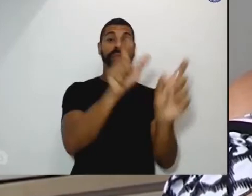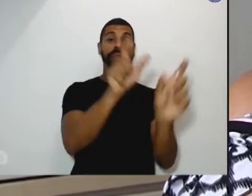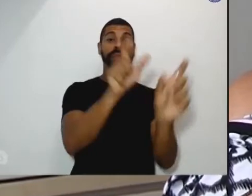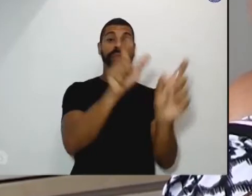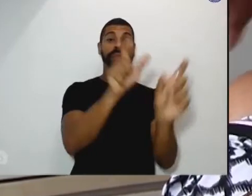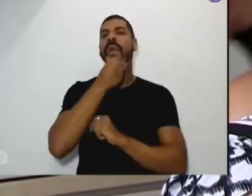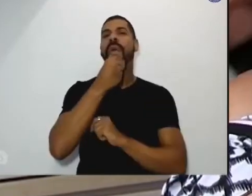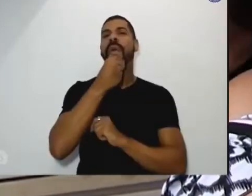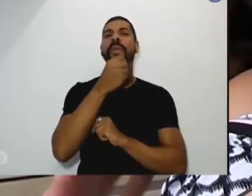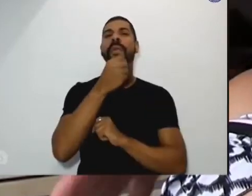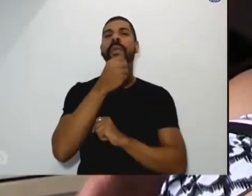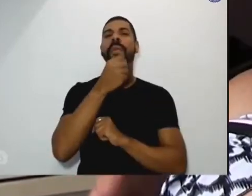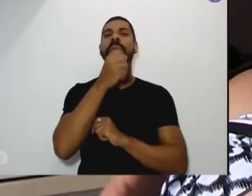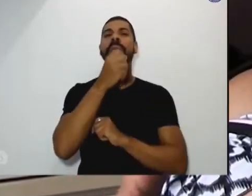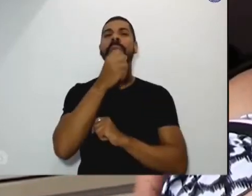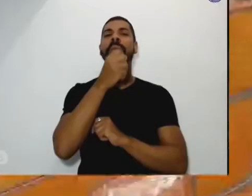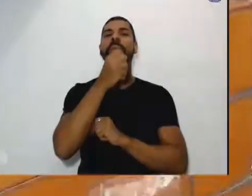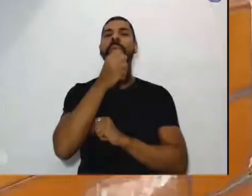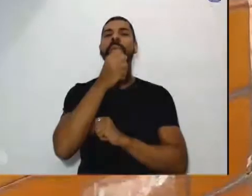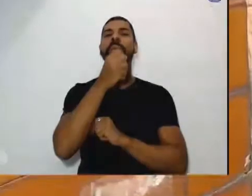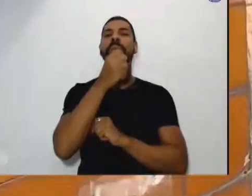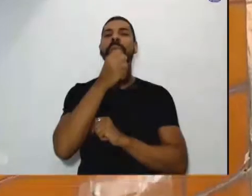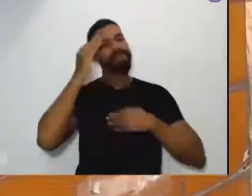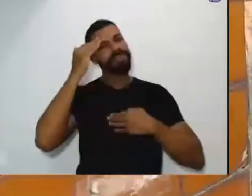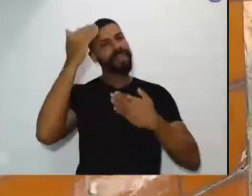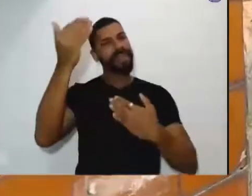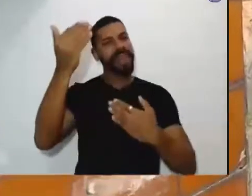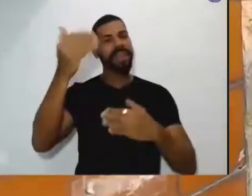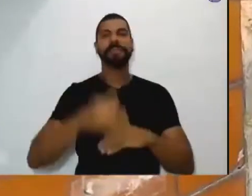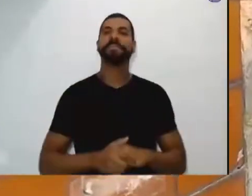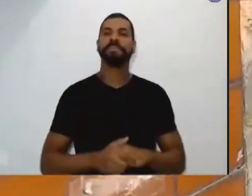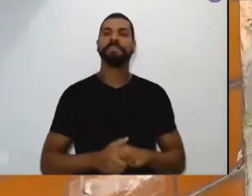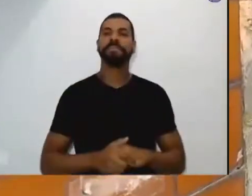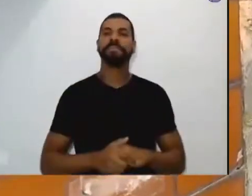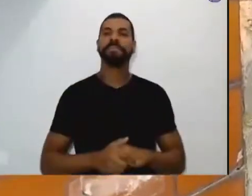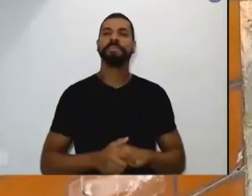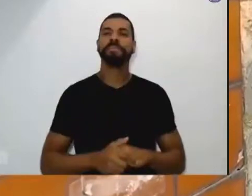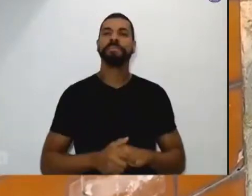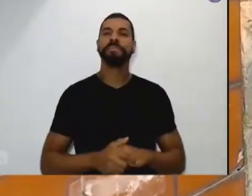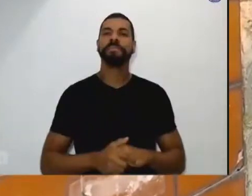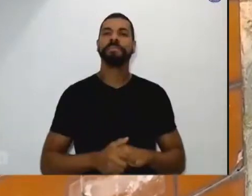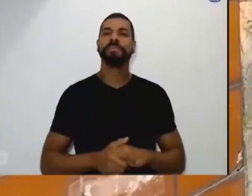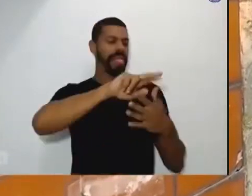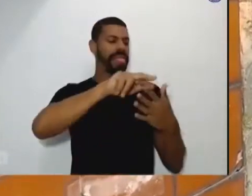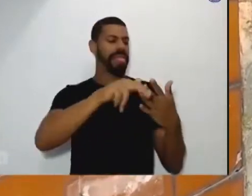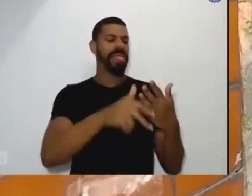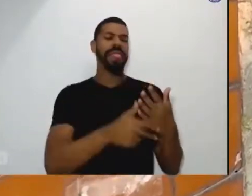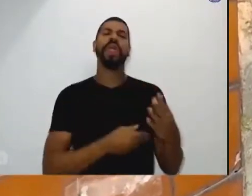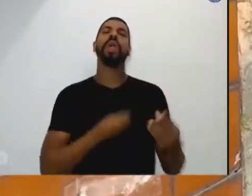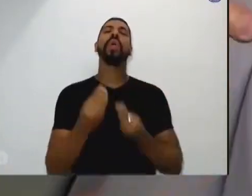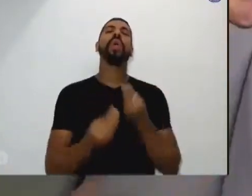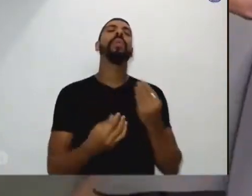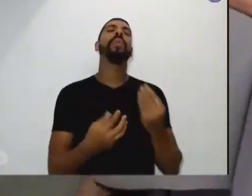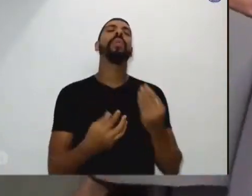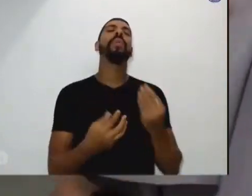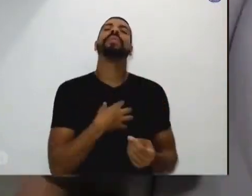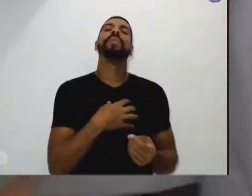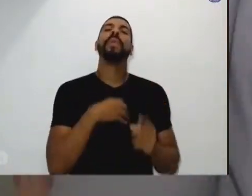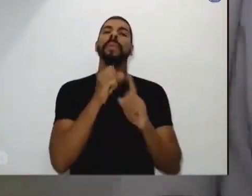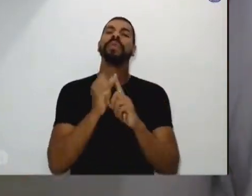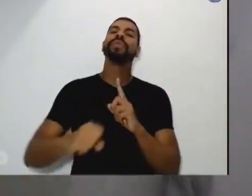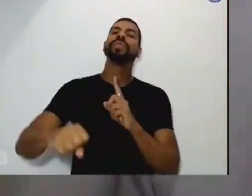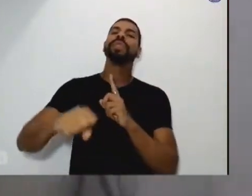sensíveis de agradecimento. Dentre as várias formas de se distinguir, uma sociedade é